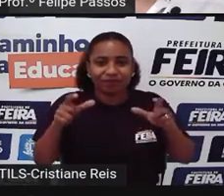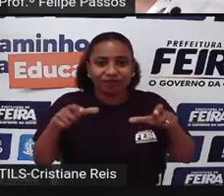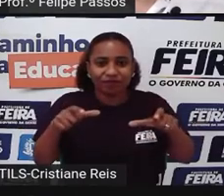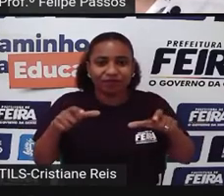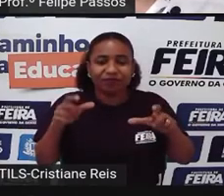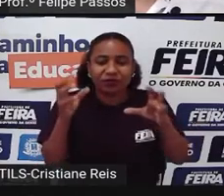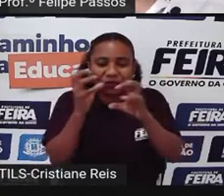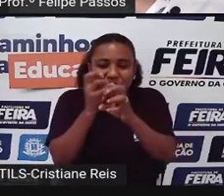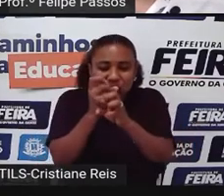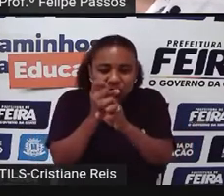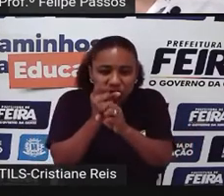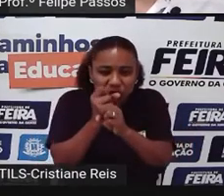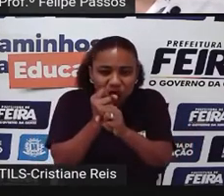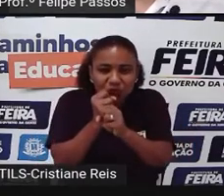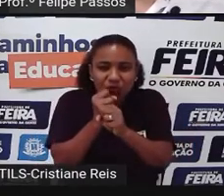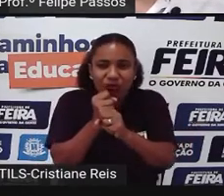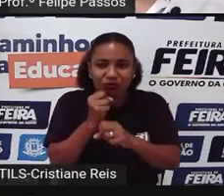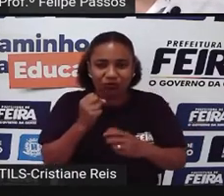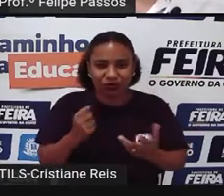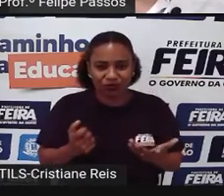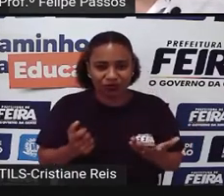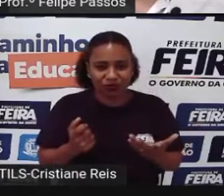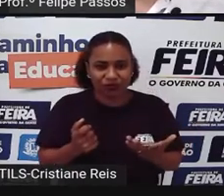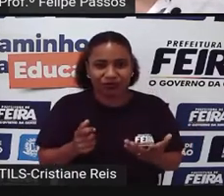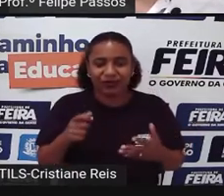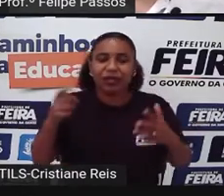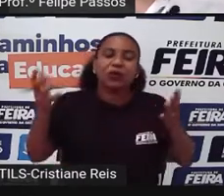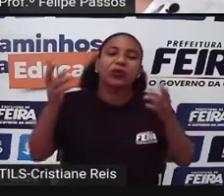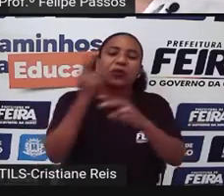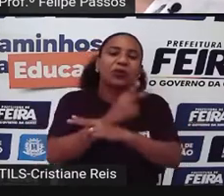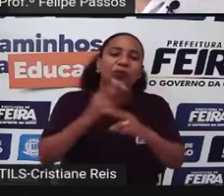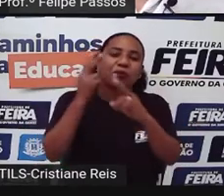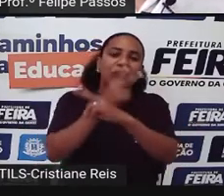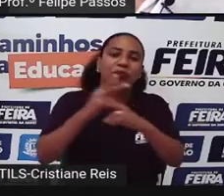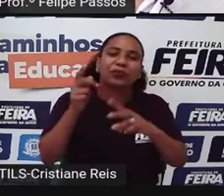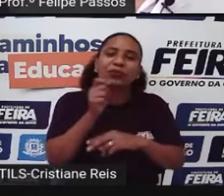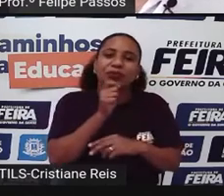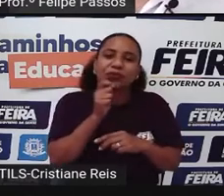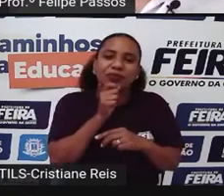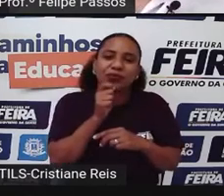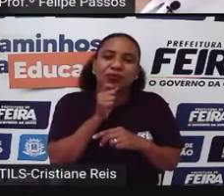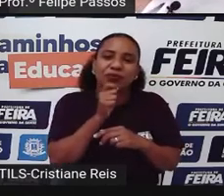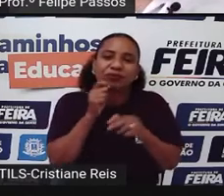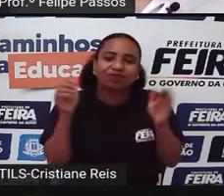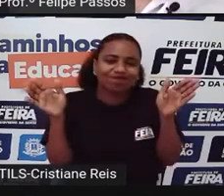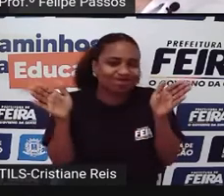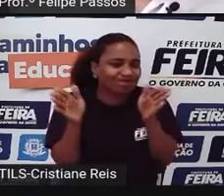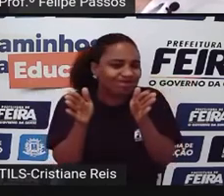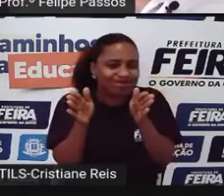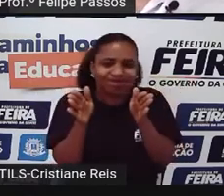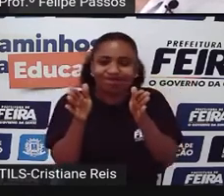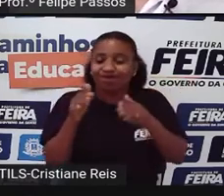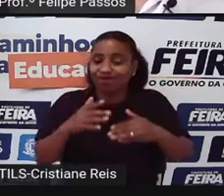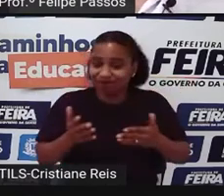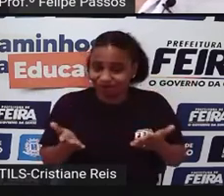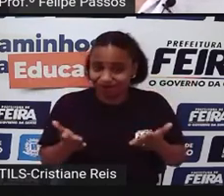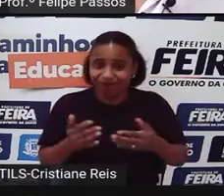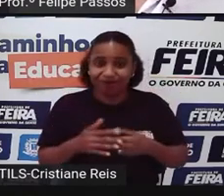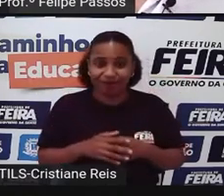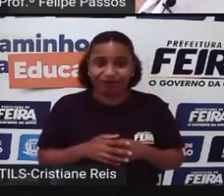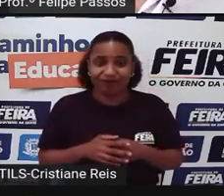escuro Sem ventilação Tudo isso é considerado Maus tratos E fora O